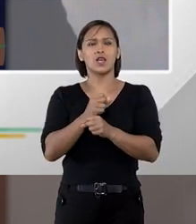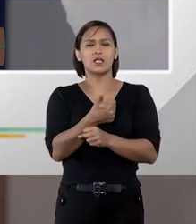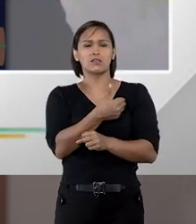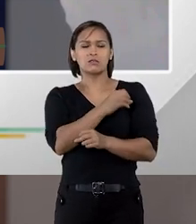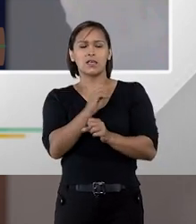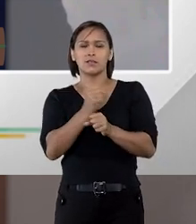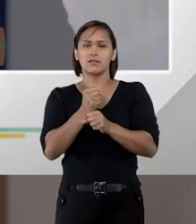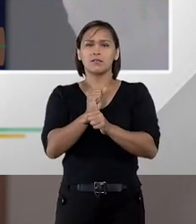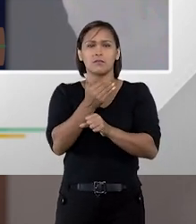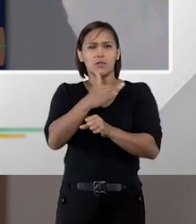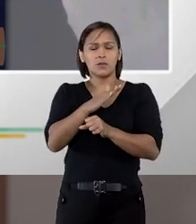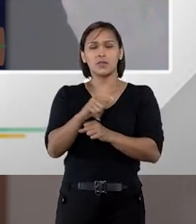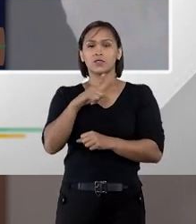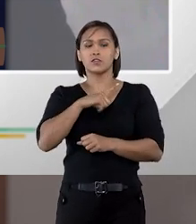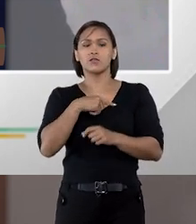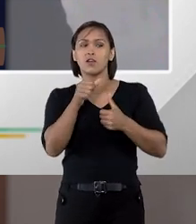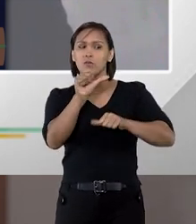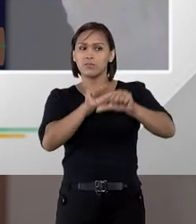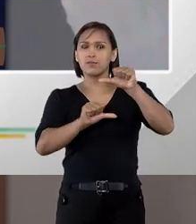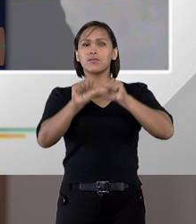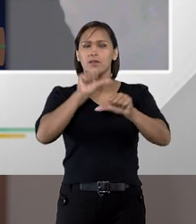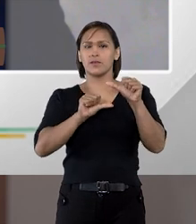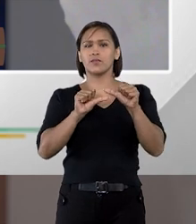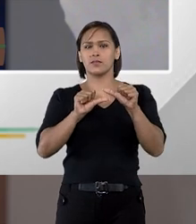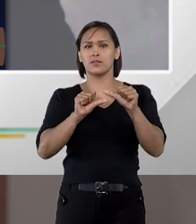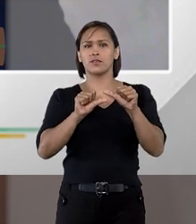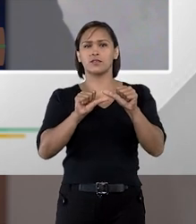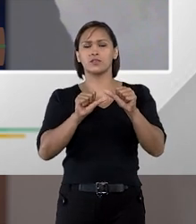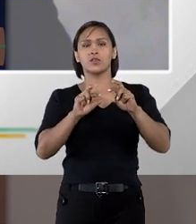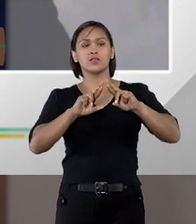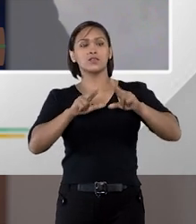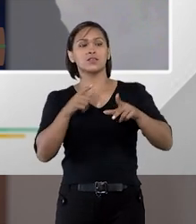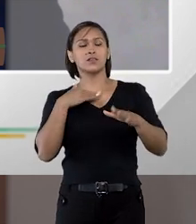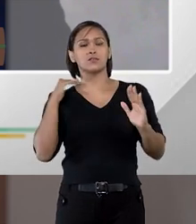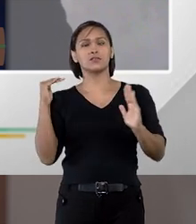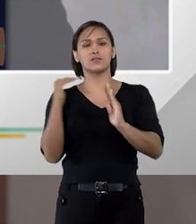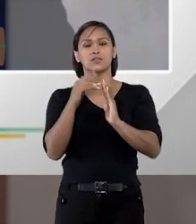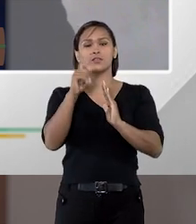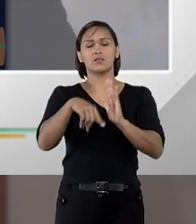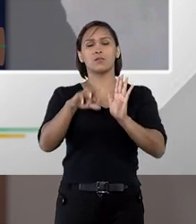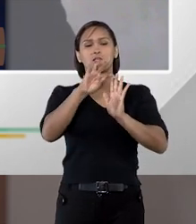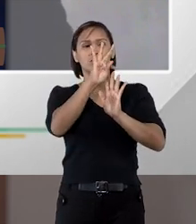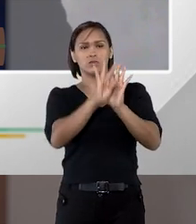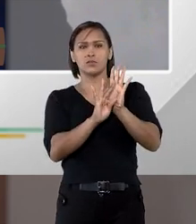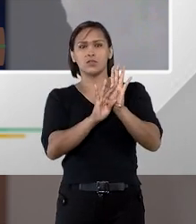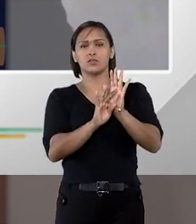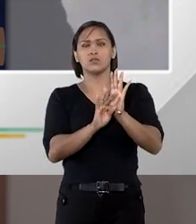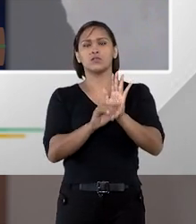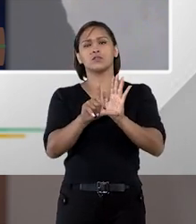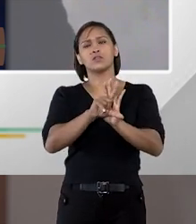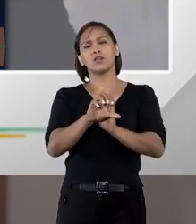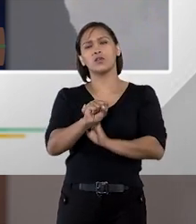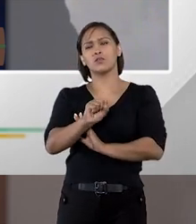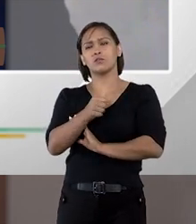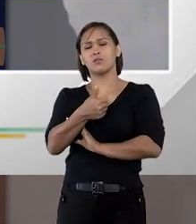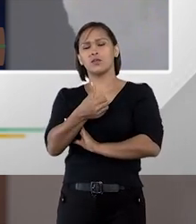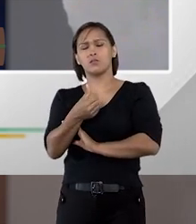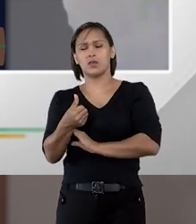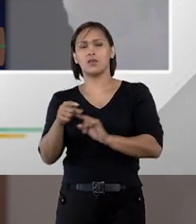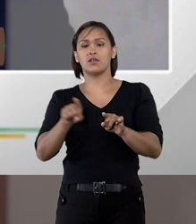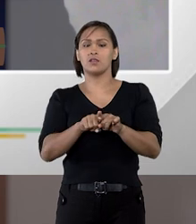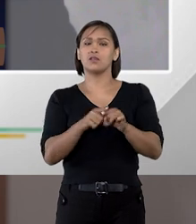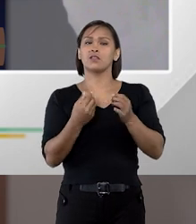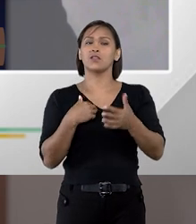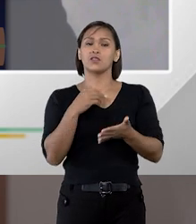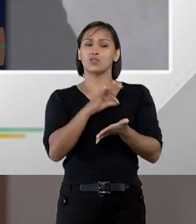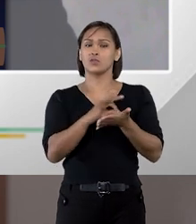nas últimas décadas, nós tivemos algumas alterações, se não diretamente no texto da lei 8666, alterações